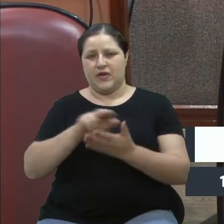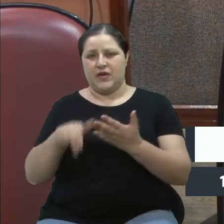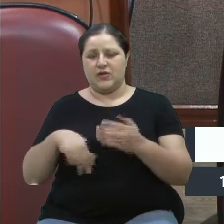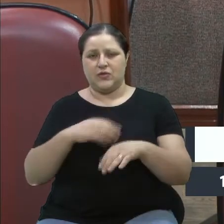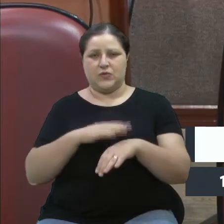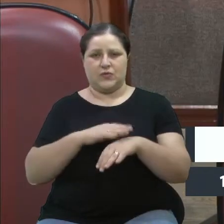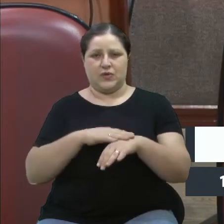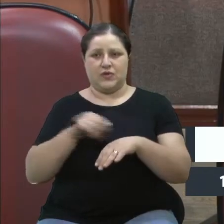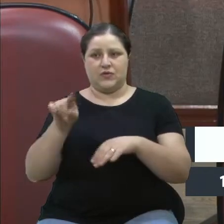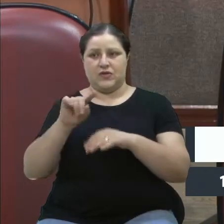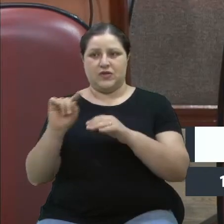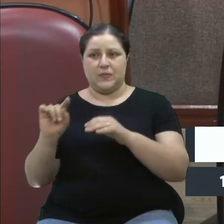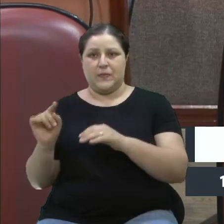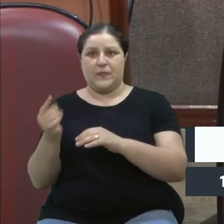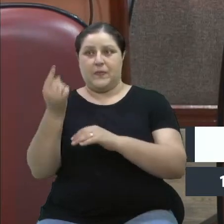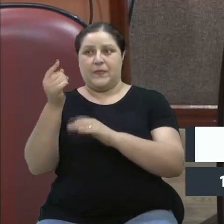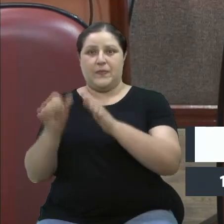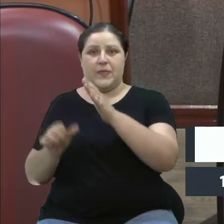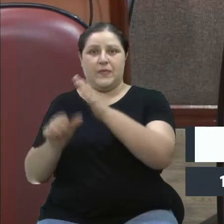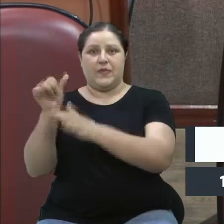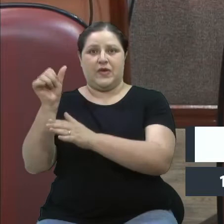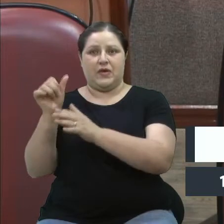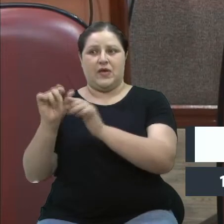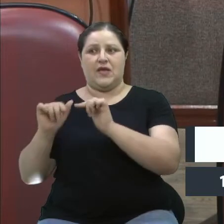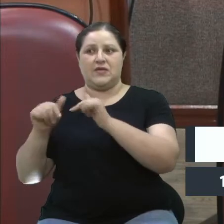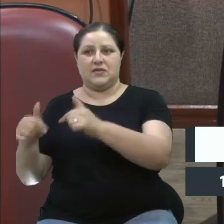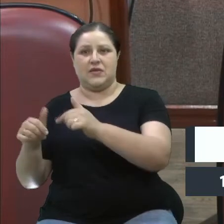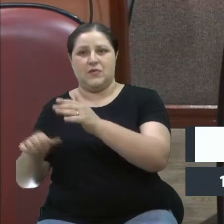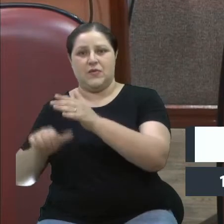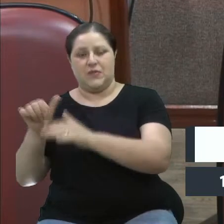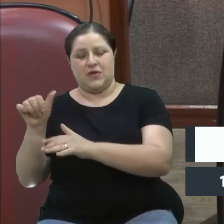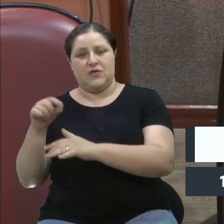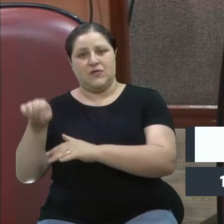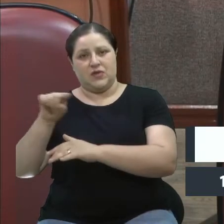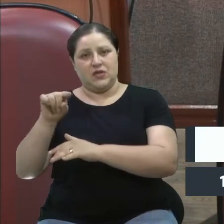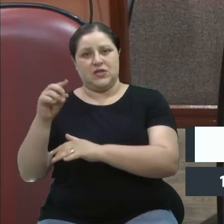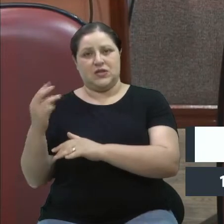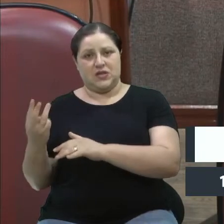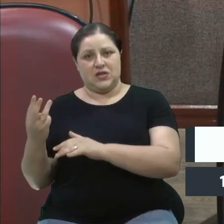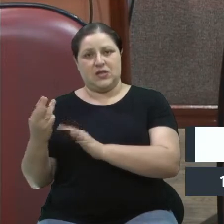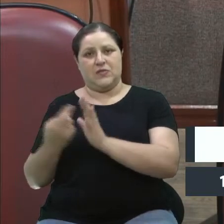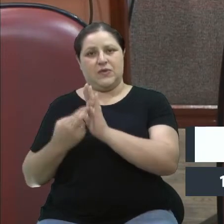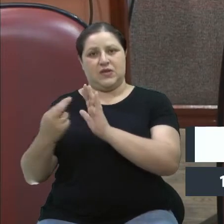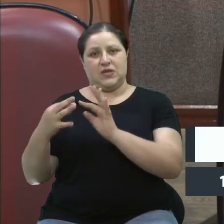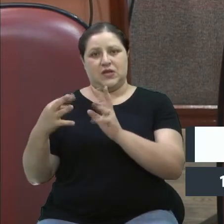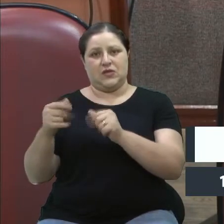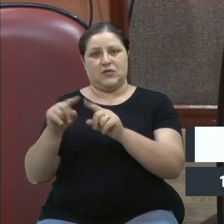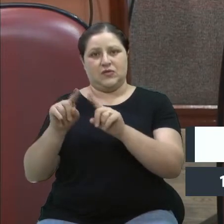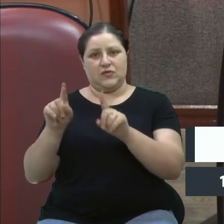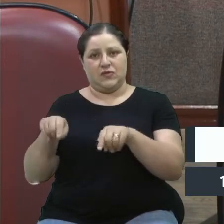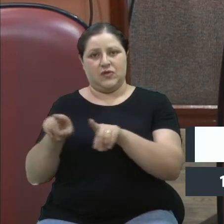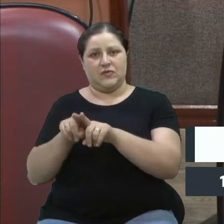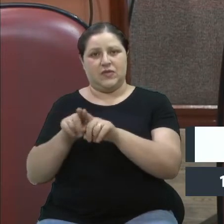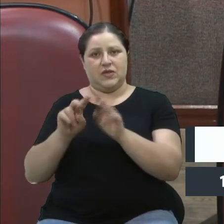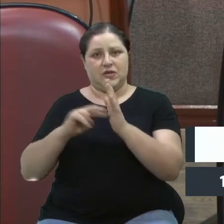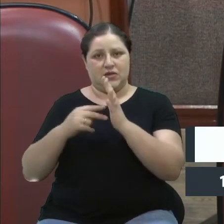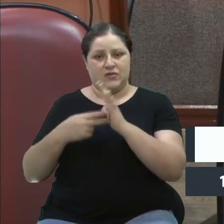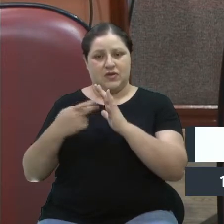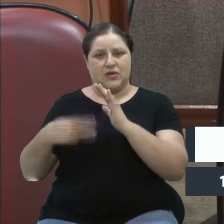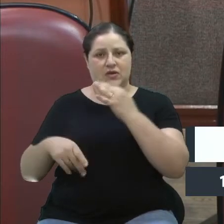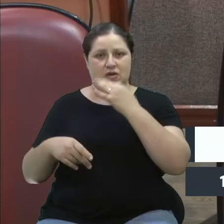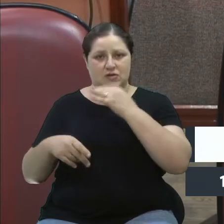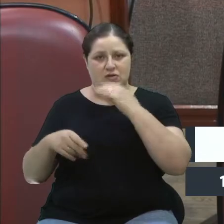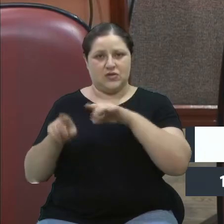vocês aqui hoje representando todos os colaboradores, mas tudo que o Hospital Virvi Ramos representa para Caxias do Sul e para a